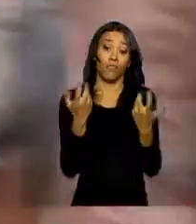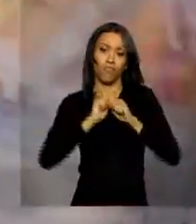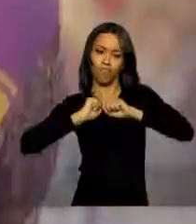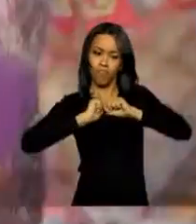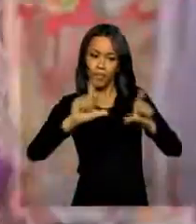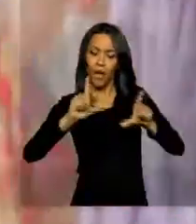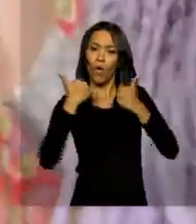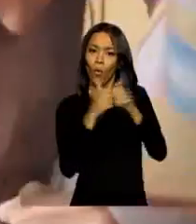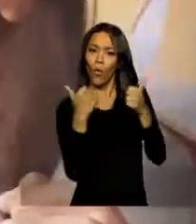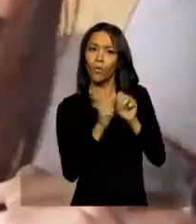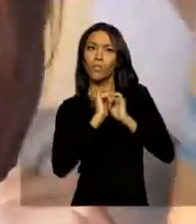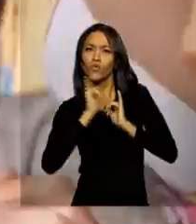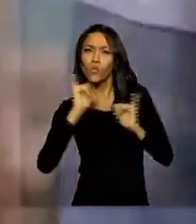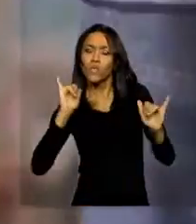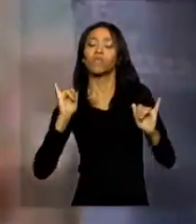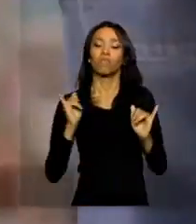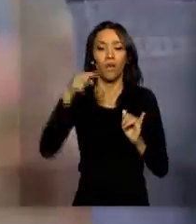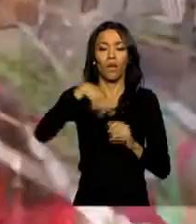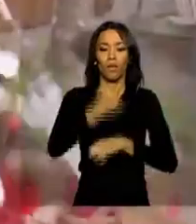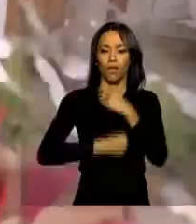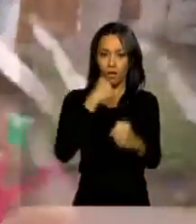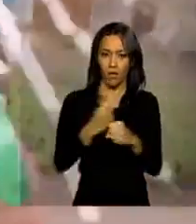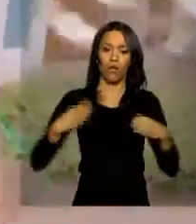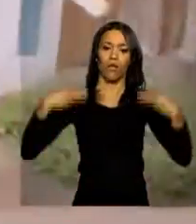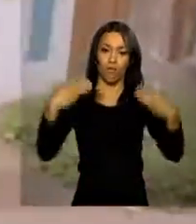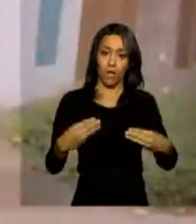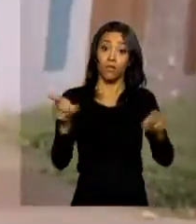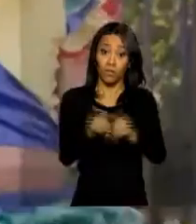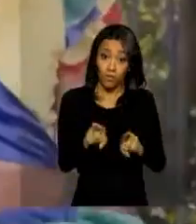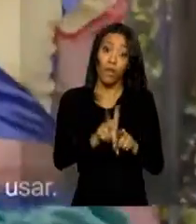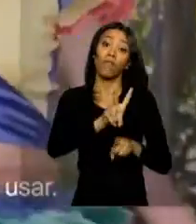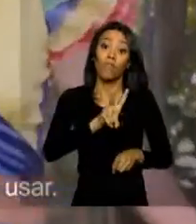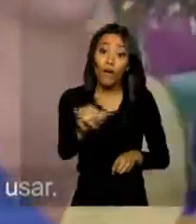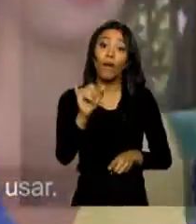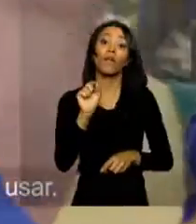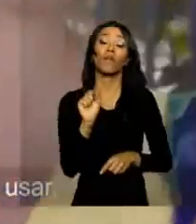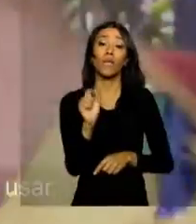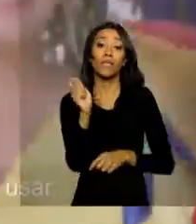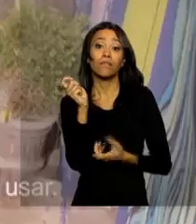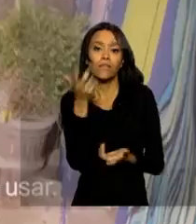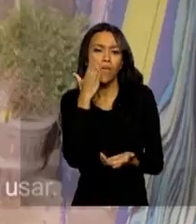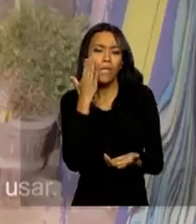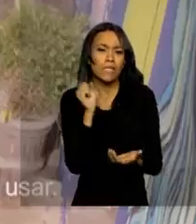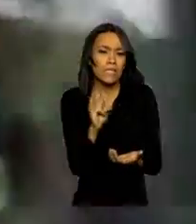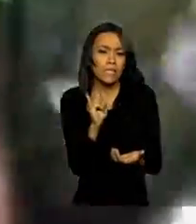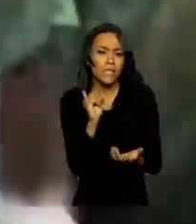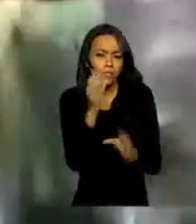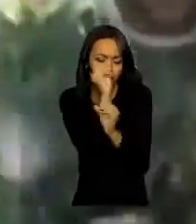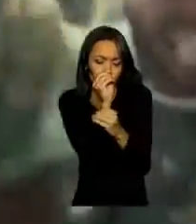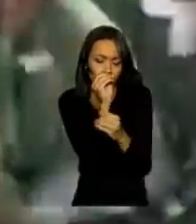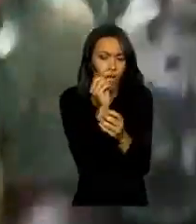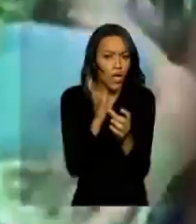Neste ano, o Ministério também vai incentivar a testagem para as DSTs e informar sobre a